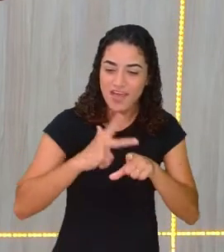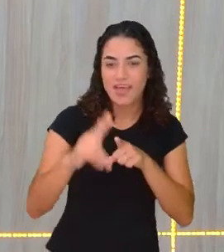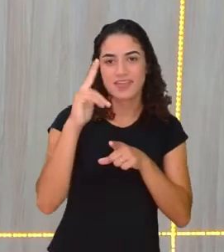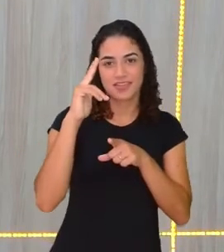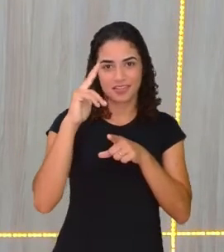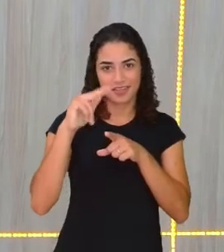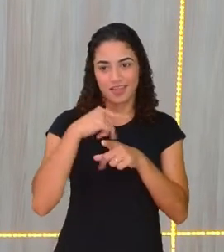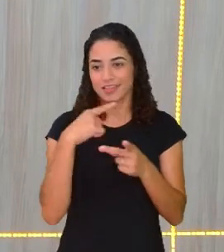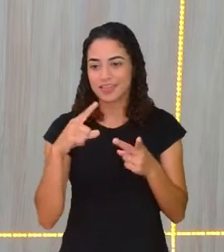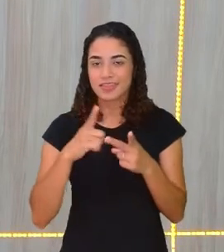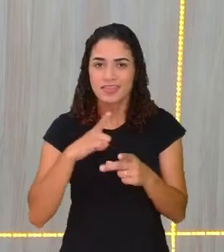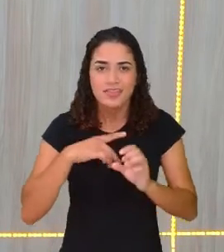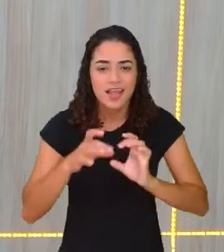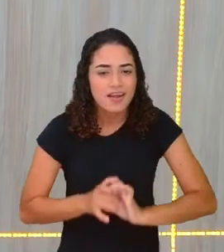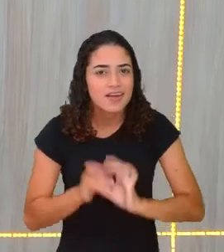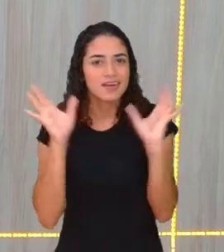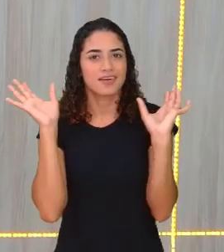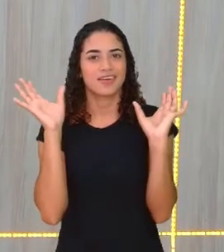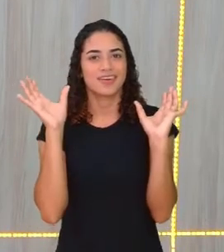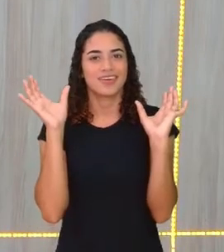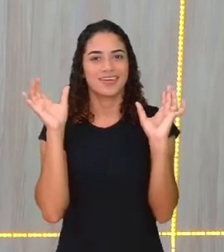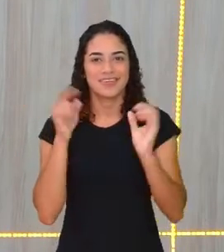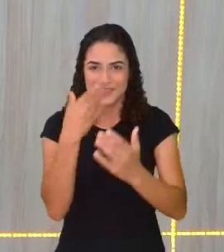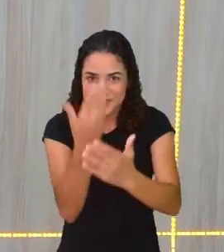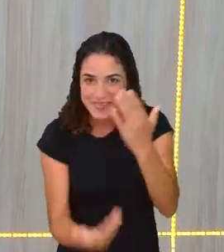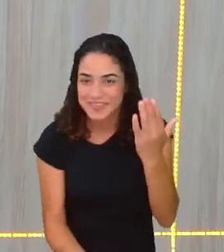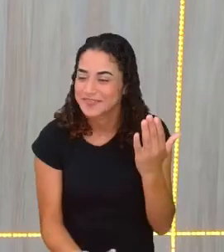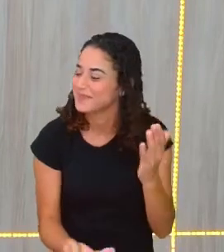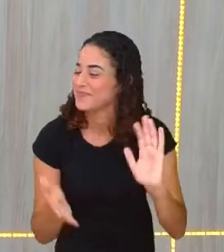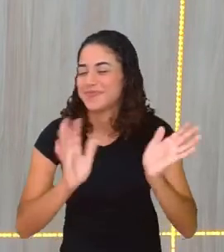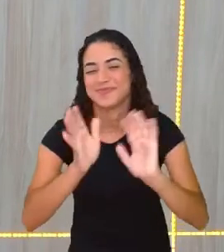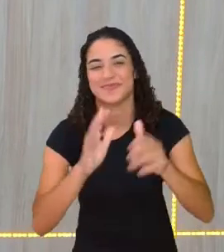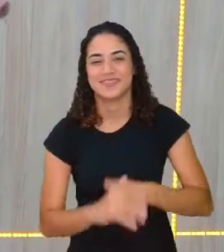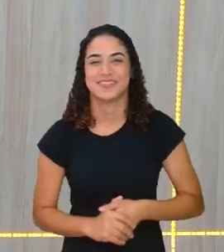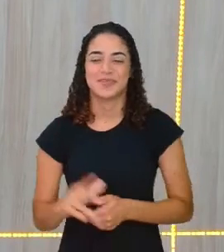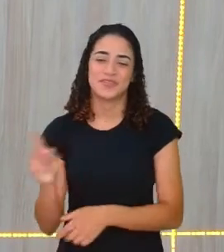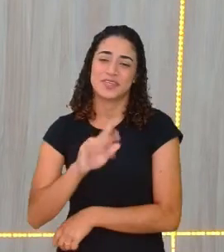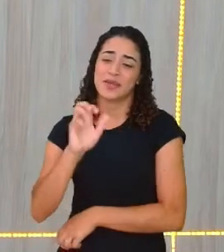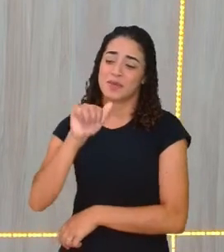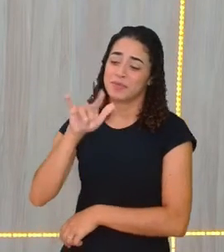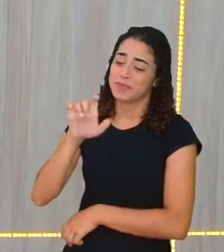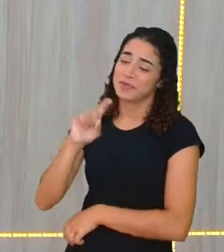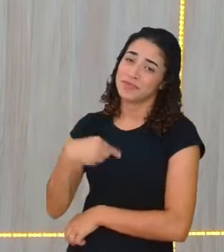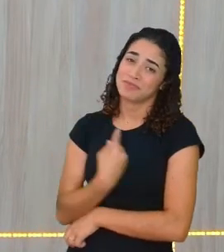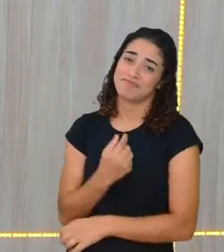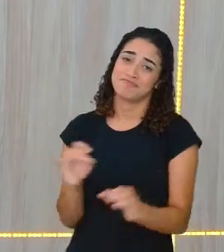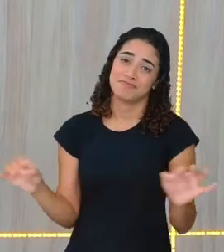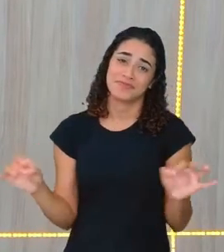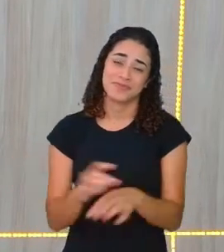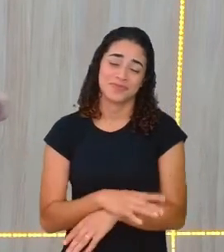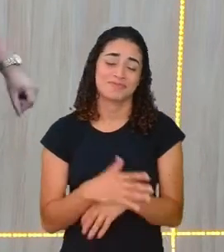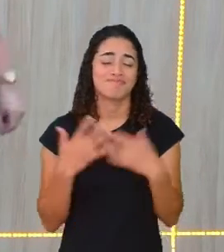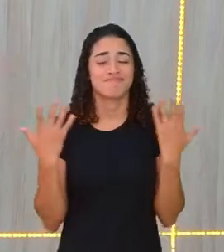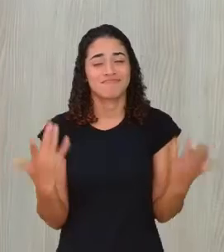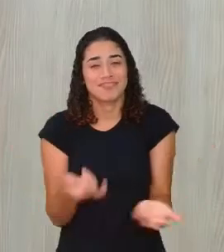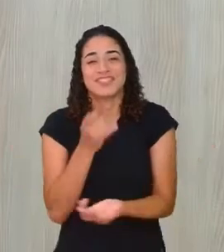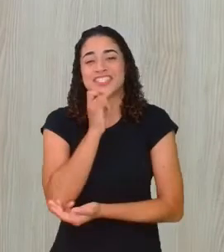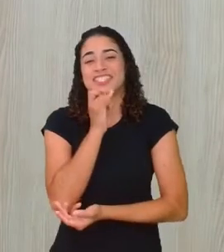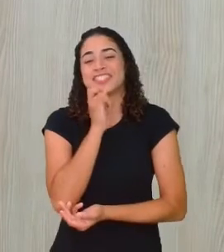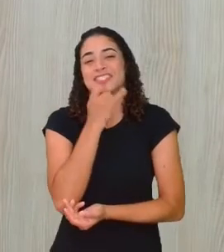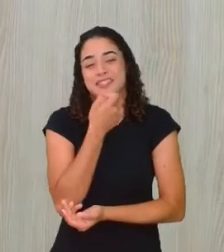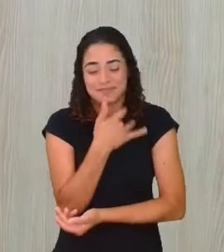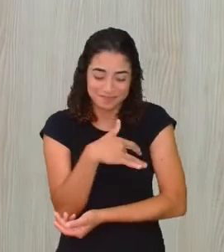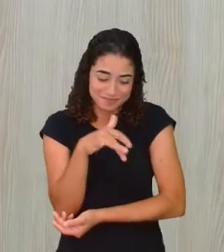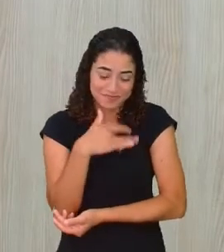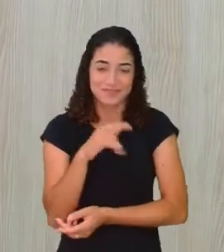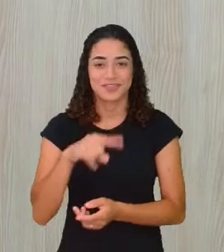que tem liberdade. Então, não percam. Professora Camila, a gente para por aqui. Nós voltamos. Adriana, que pena, né?